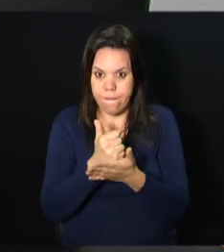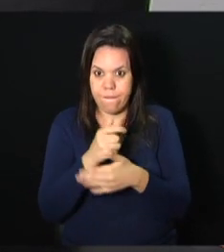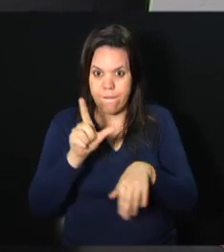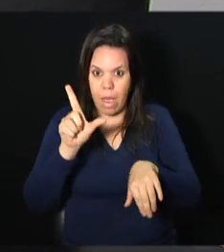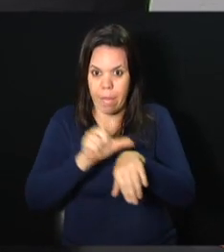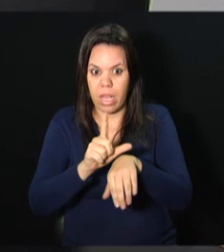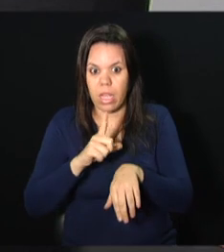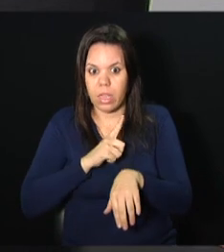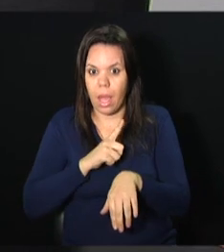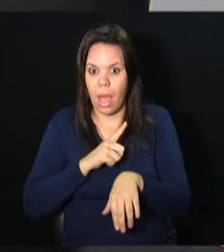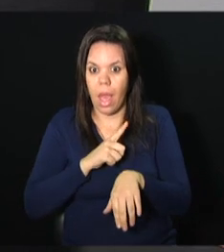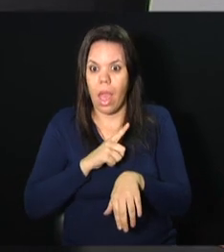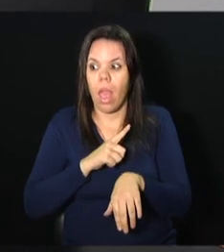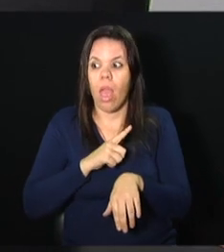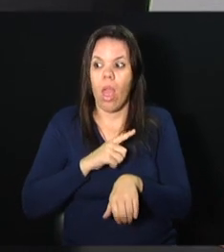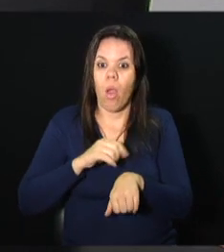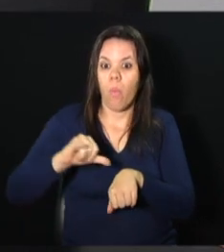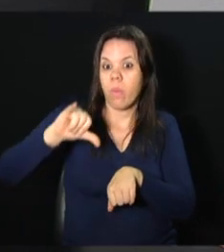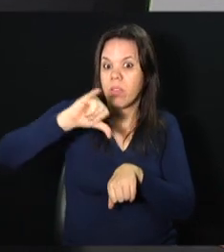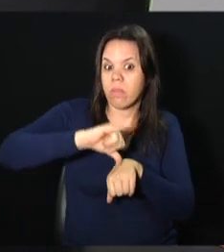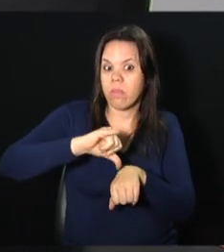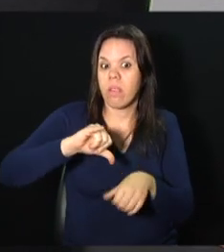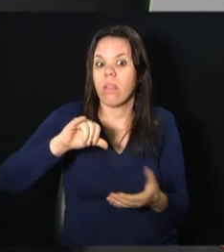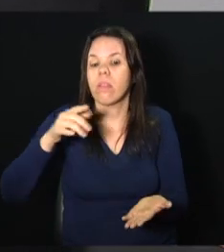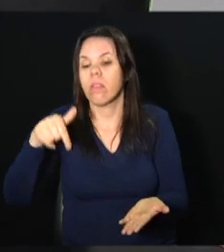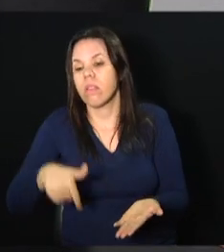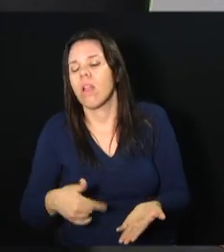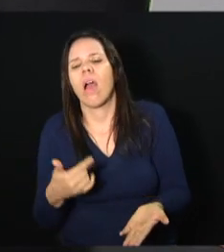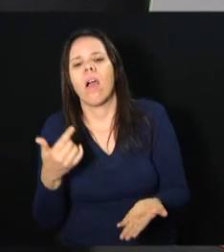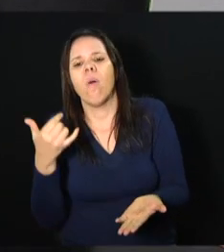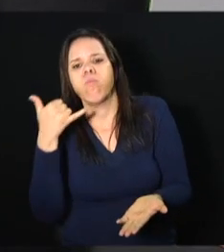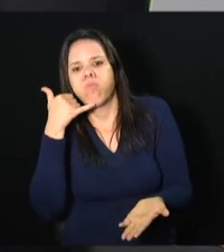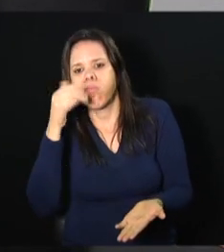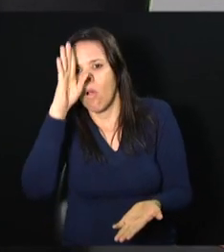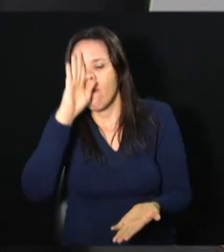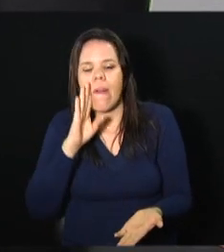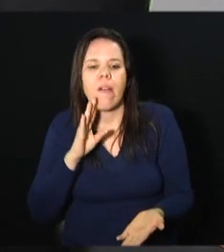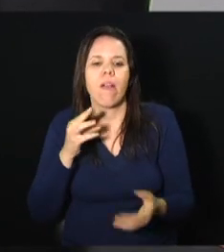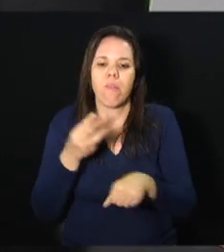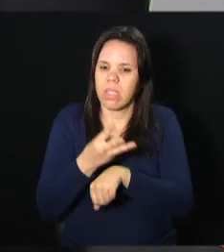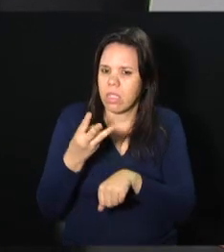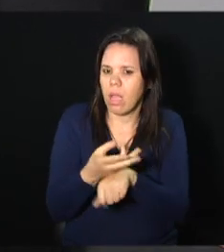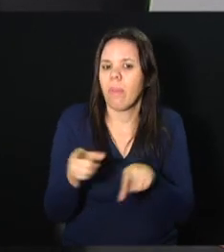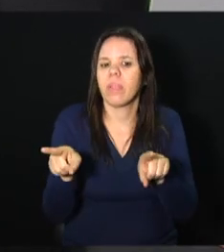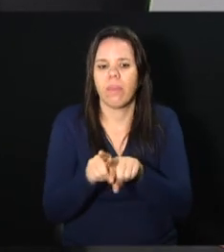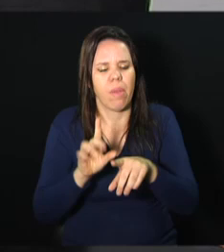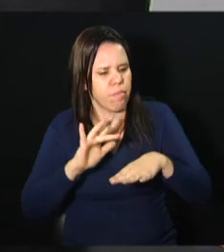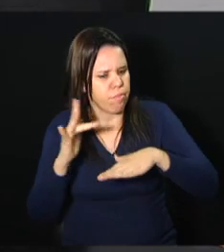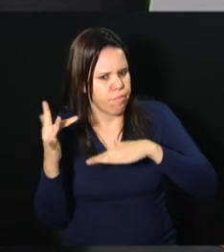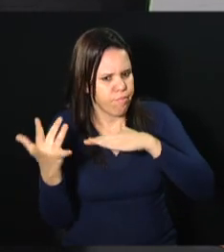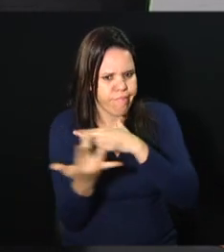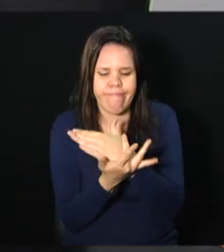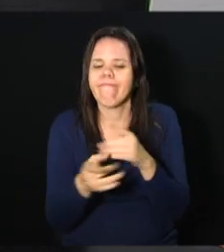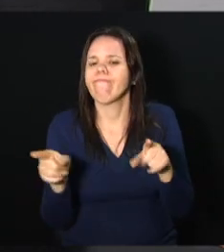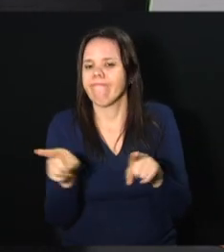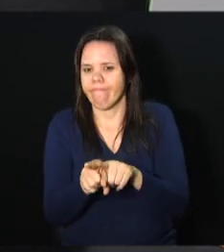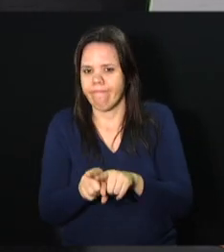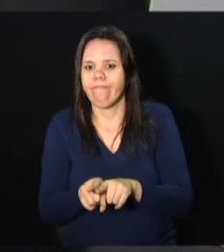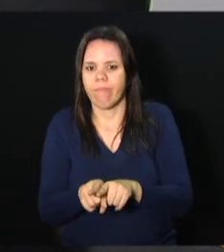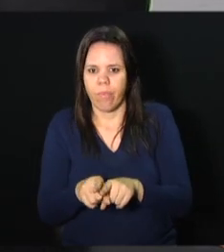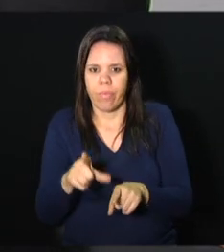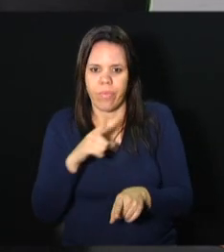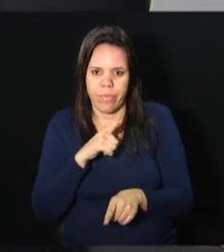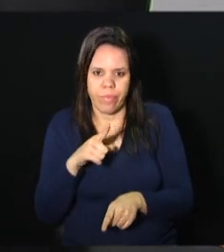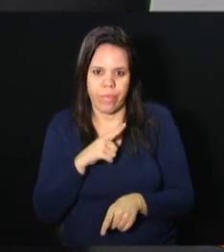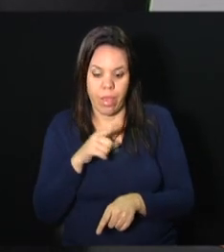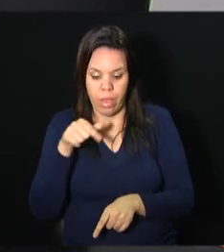atendimento telefônico gratuito. Nós temos o WhatsApp, temos todos os atendimentos virtuais. Então, temos, esse eu